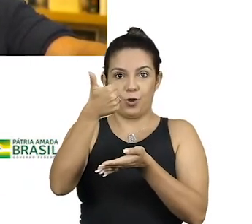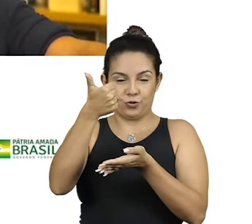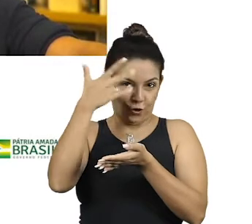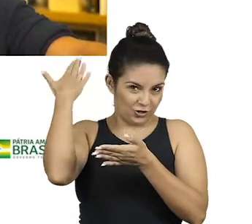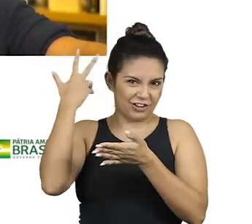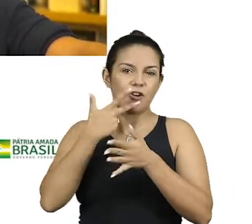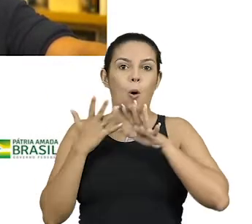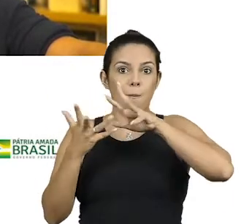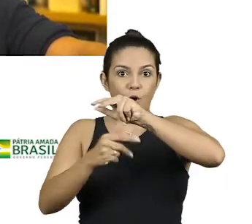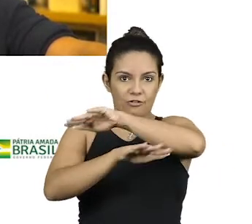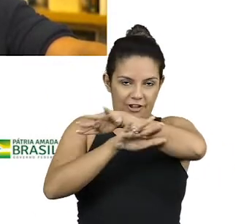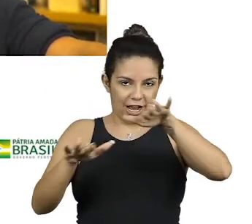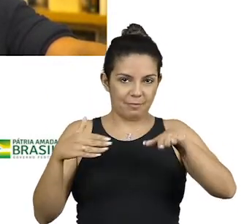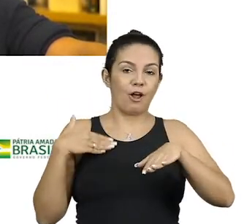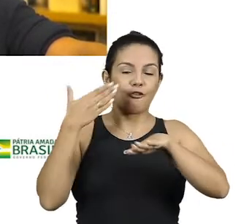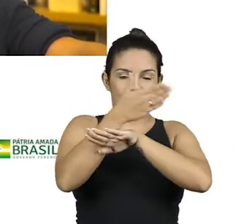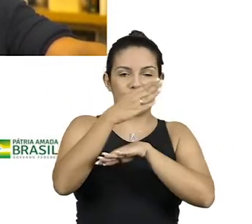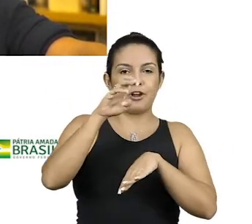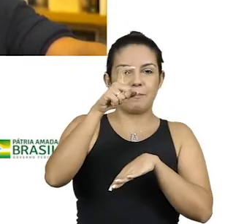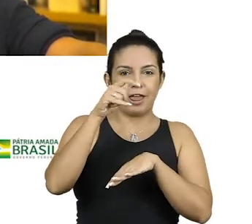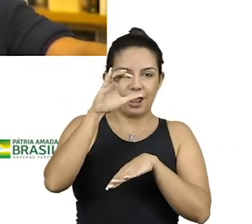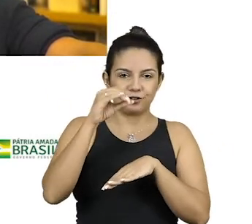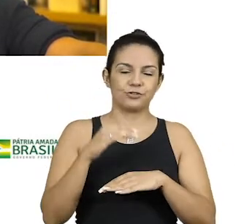Na época, Theo tinha